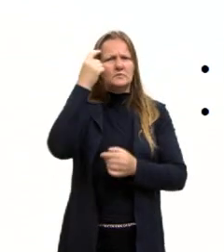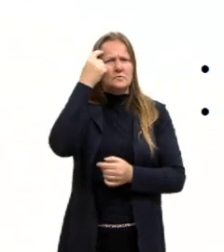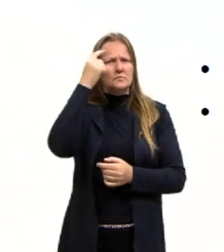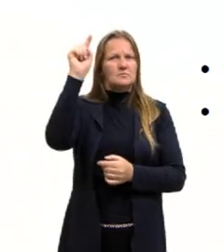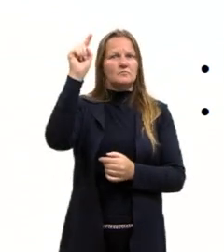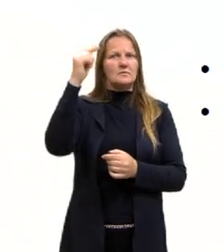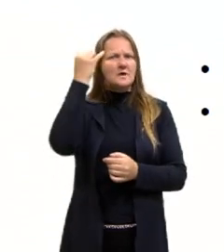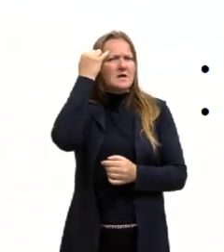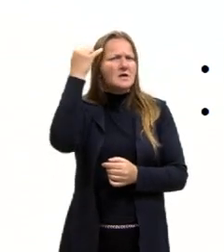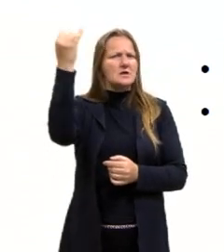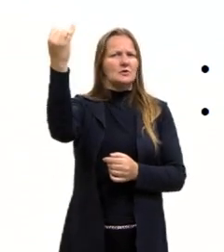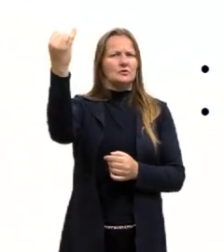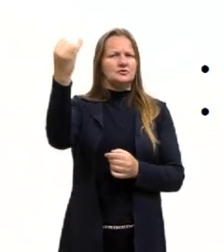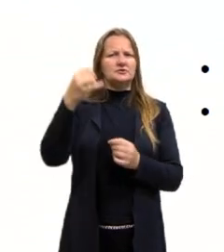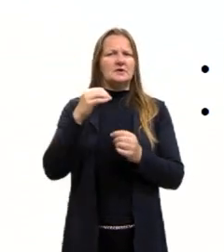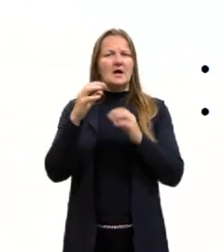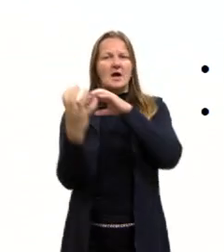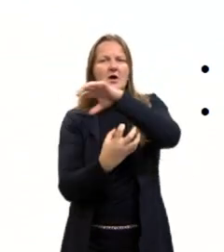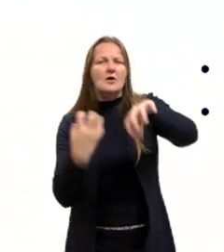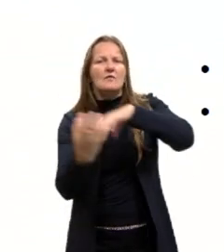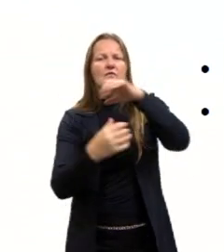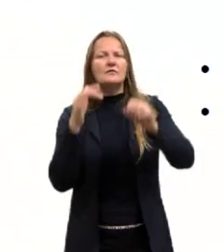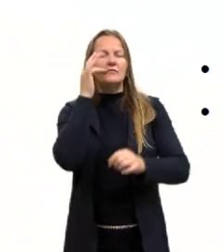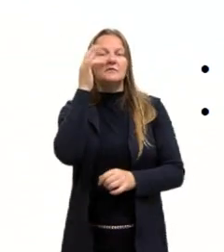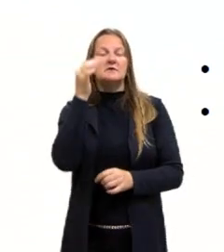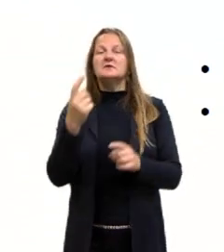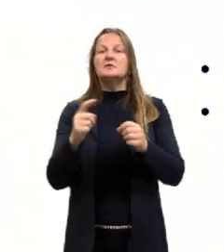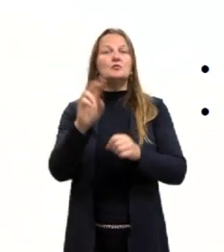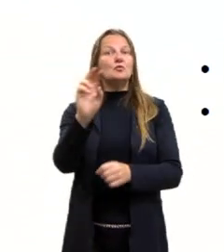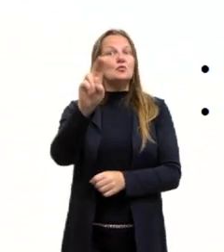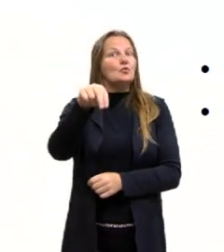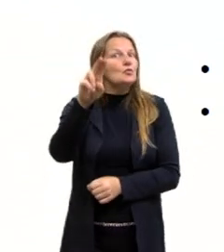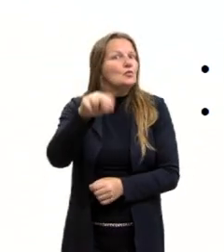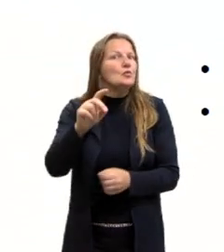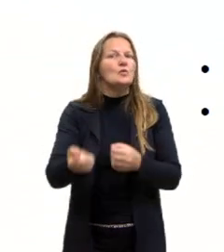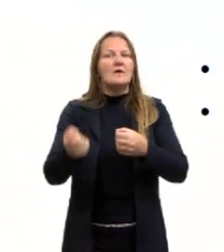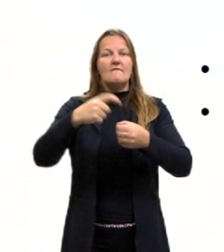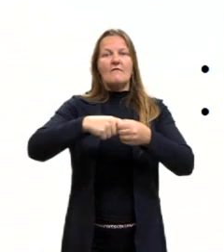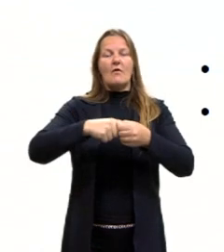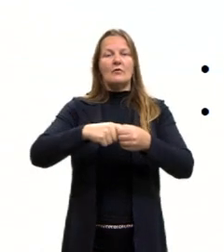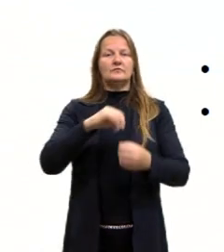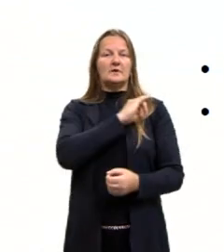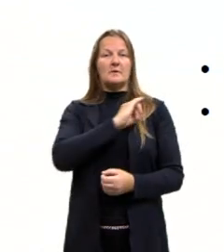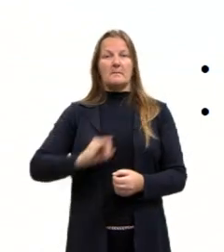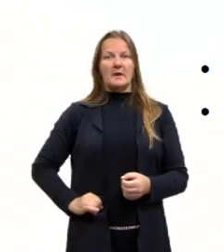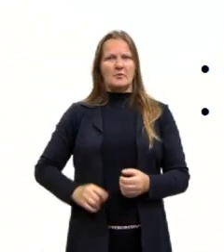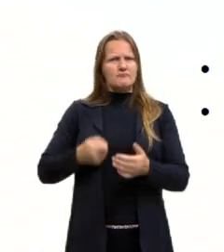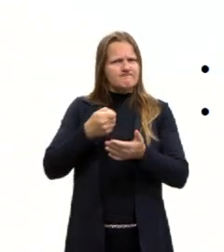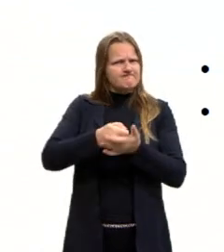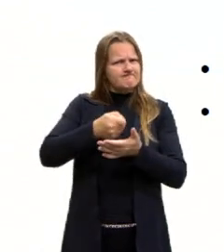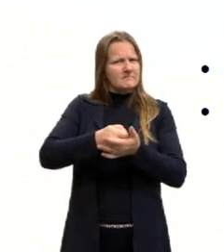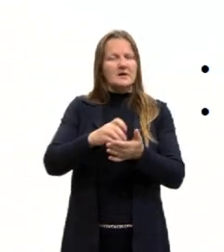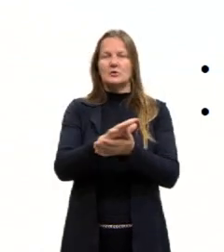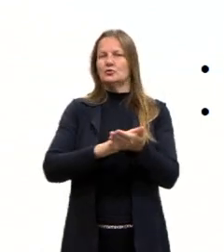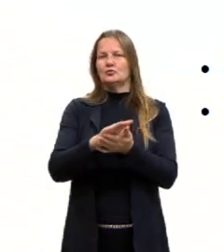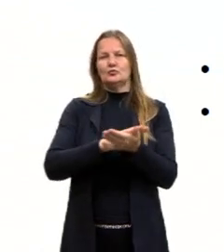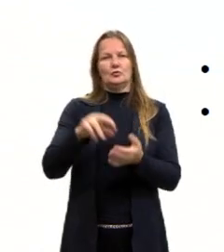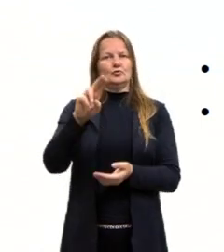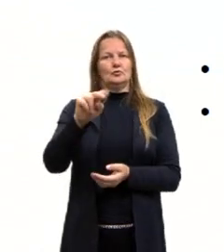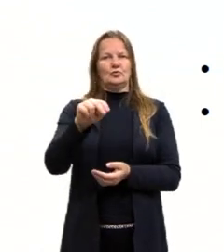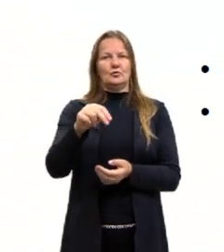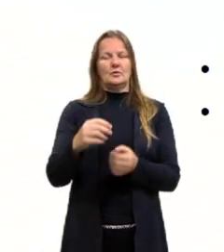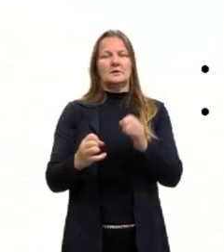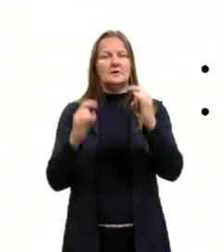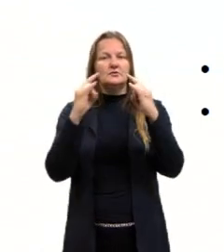Revolução Francesa, mas ainda assim não volta a ser aquela monarquia absolutista de antes. Ainda tem que lidar com as novas